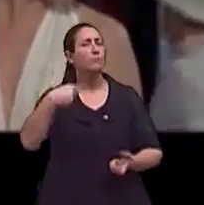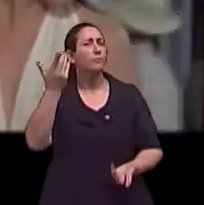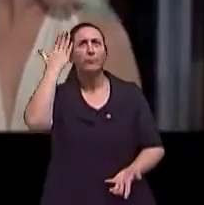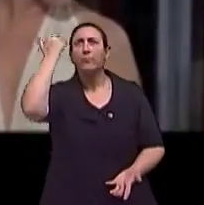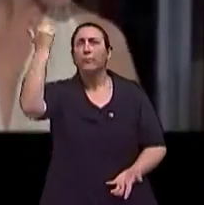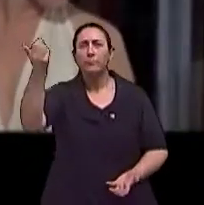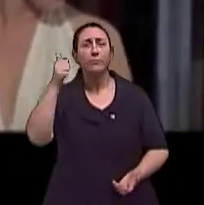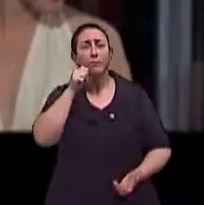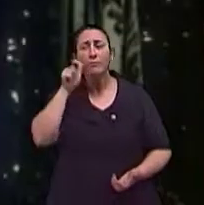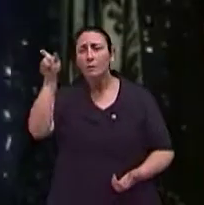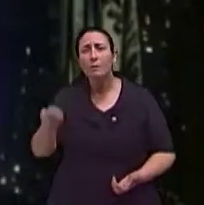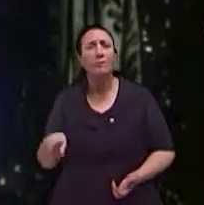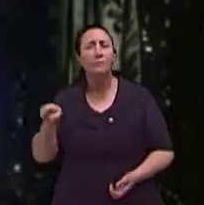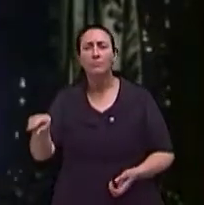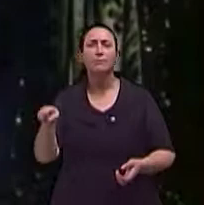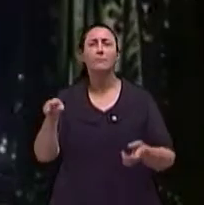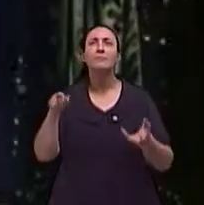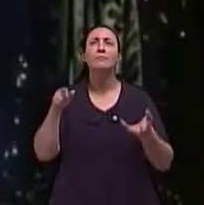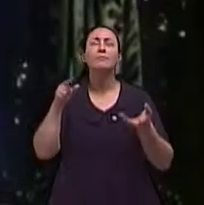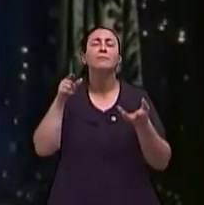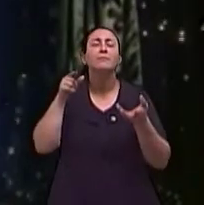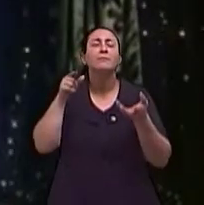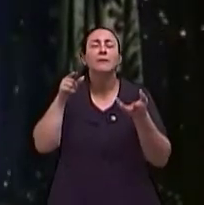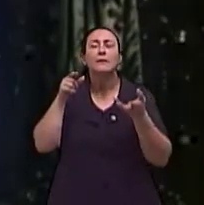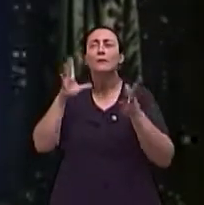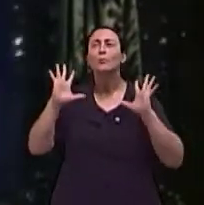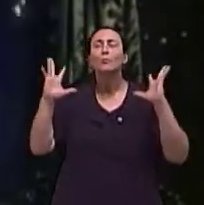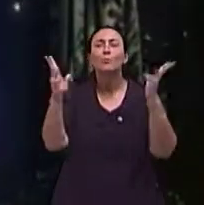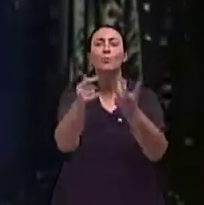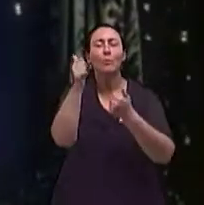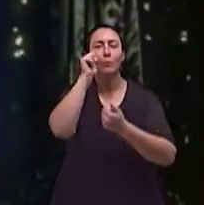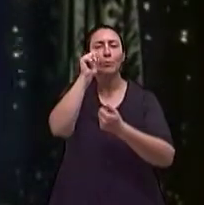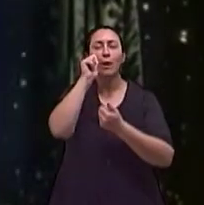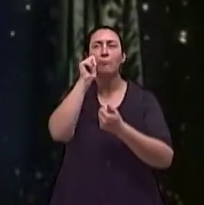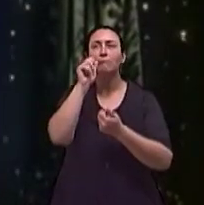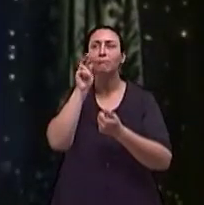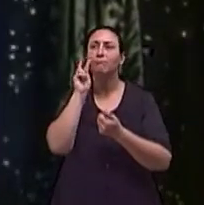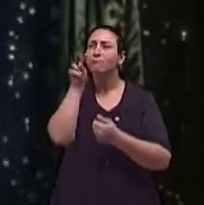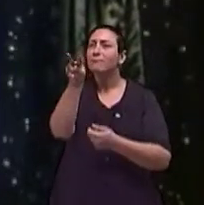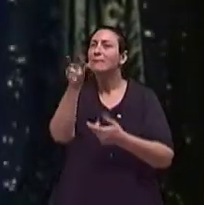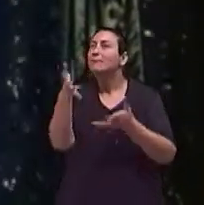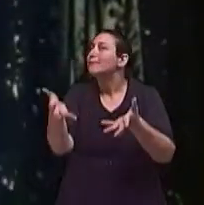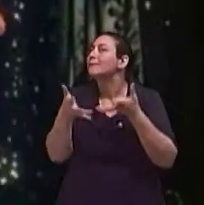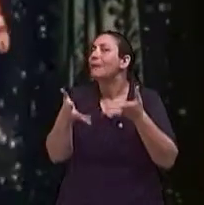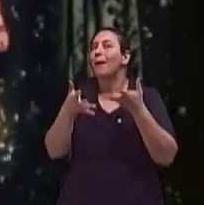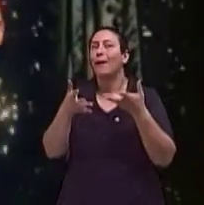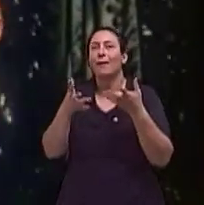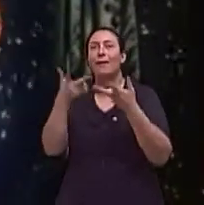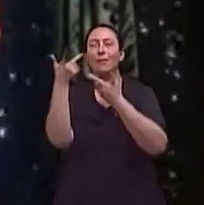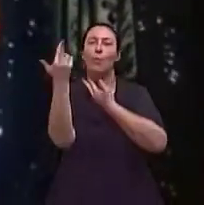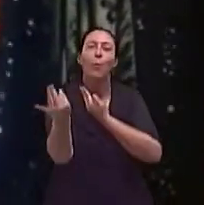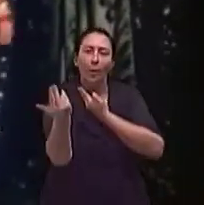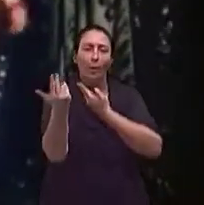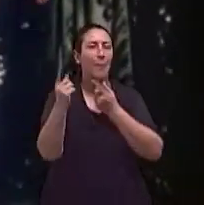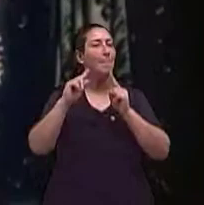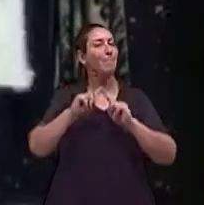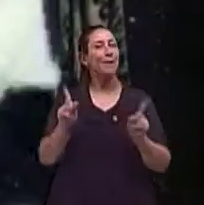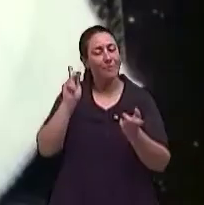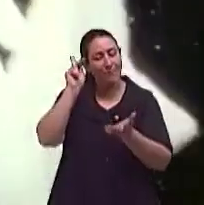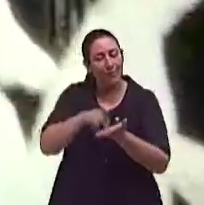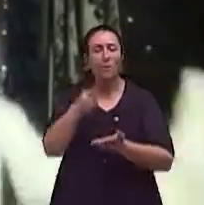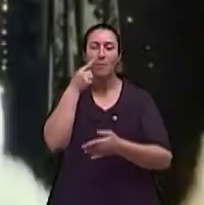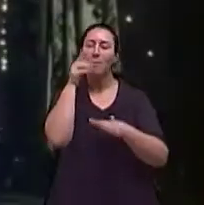daquele ícone inalcançável. Muitas mulheres que já tentaram alcançar, mas a Merlin continua sendo no topo,